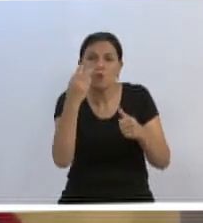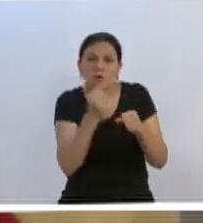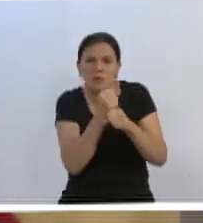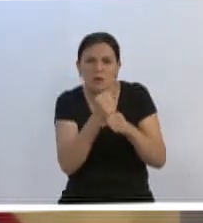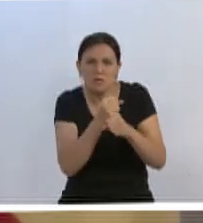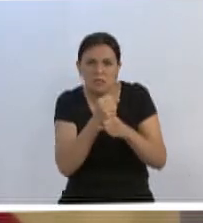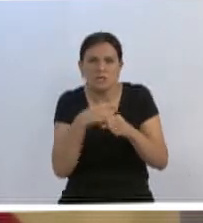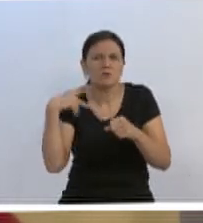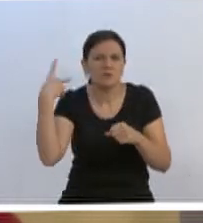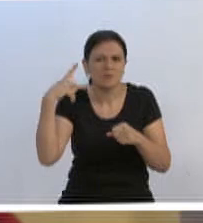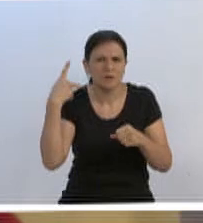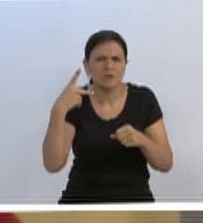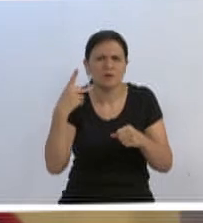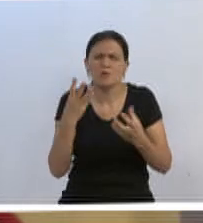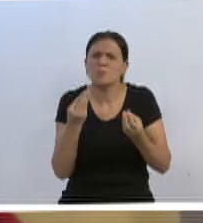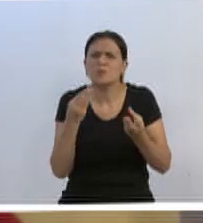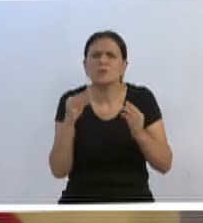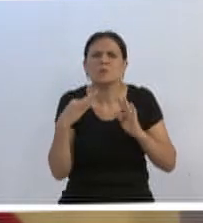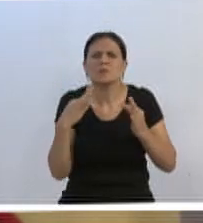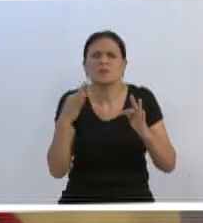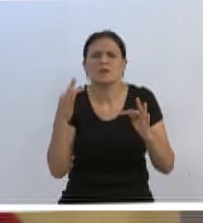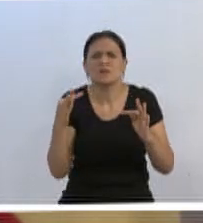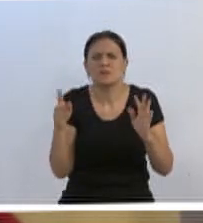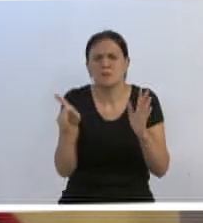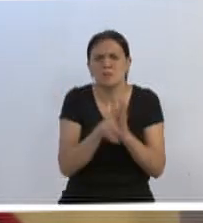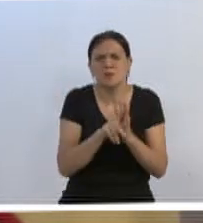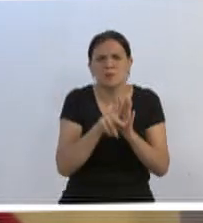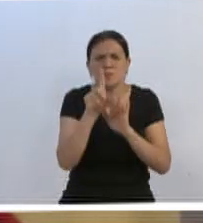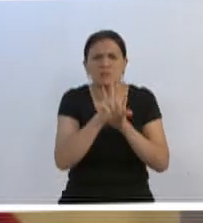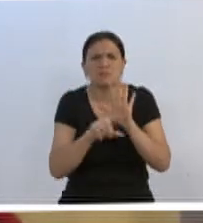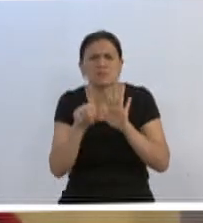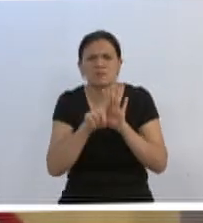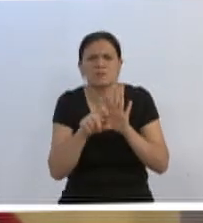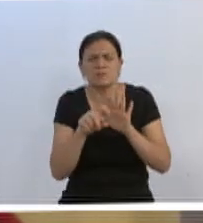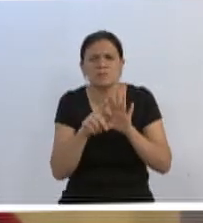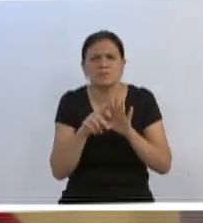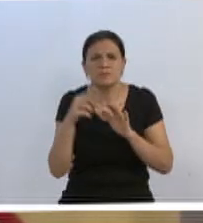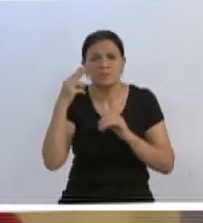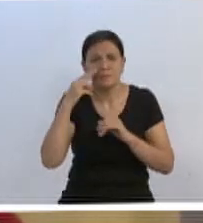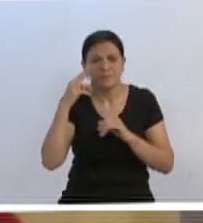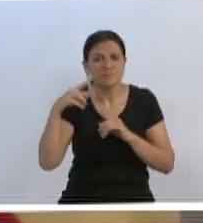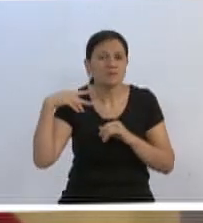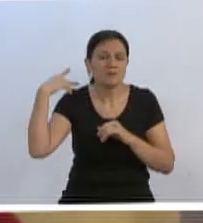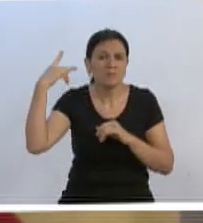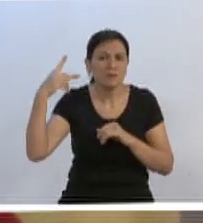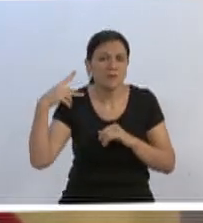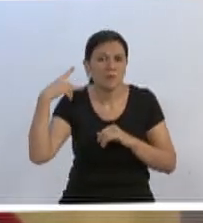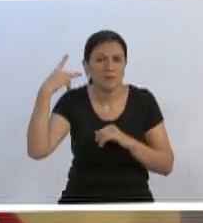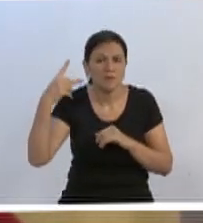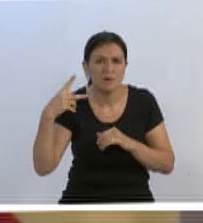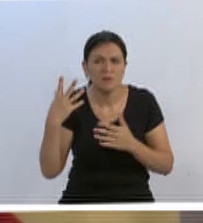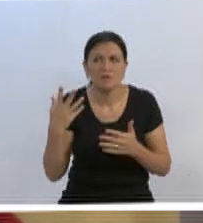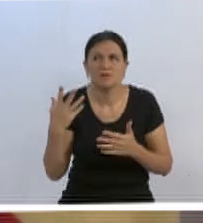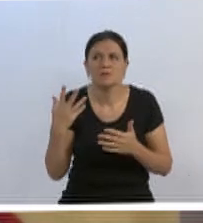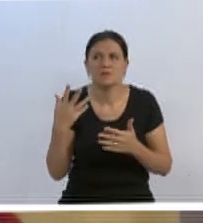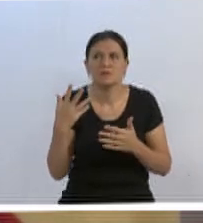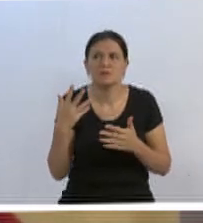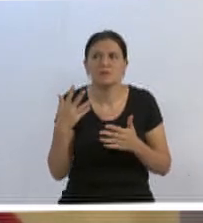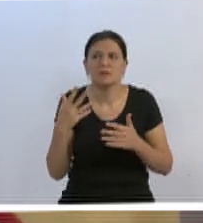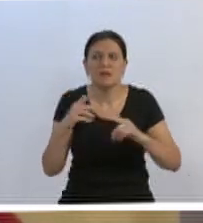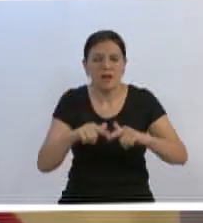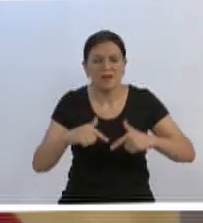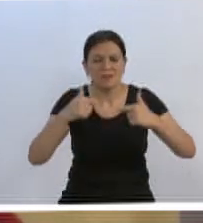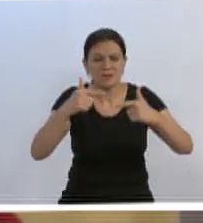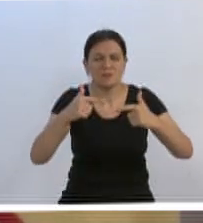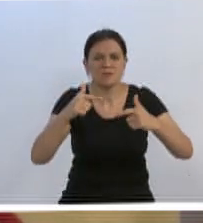muito técnica, uma atividade muito voltada para o legislativo. Quando eu vejo as políticas de grafitagem, as ações colocadas na